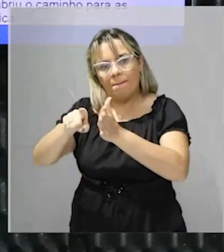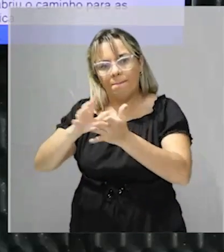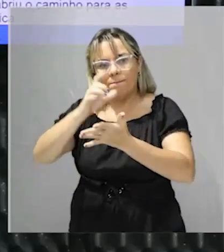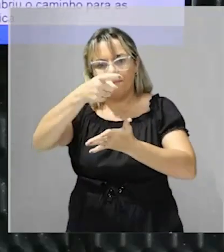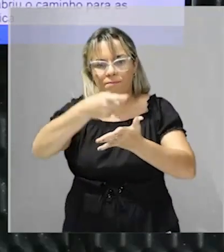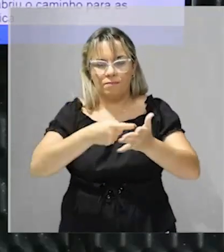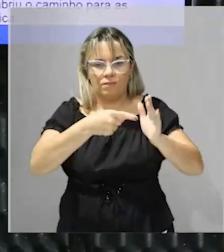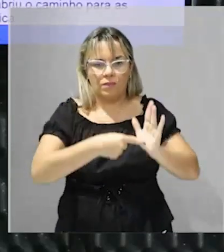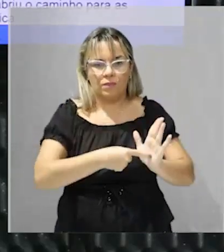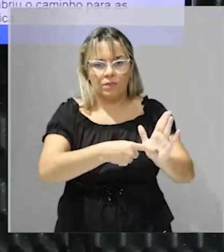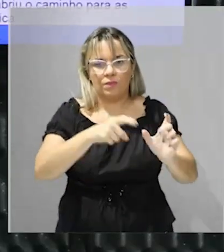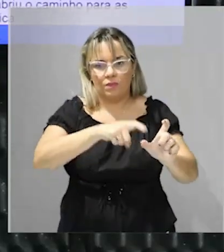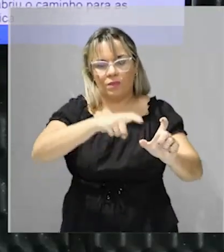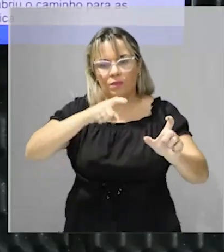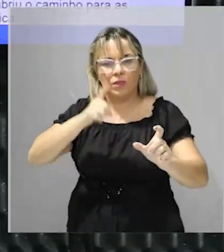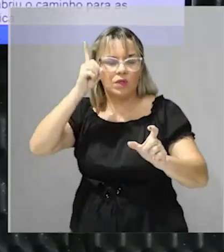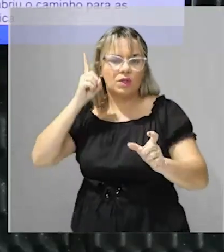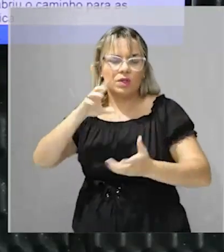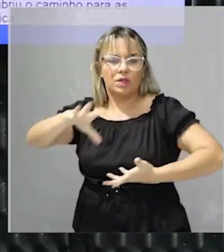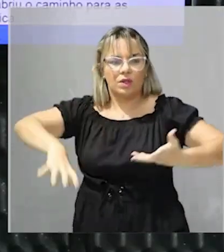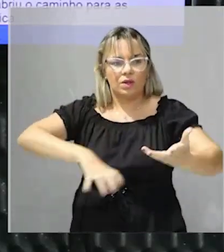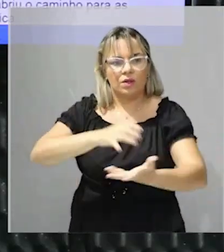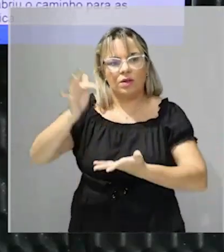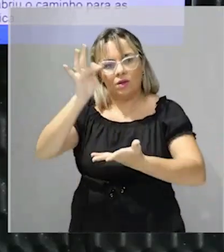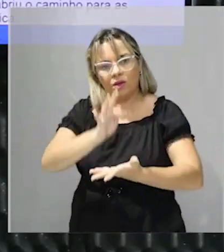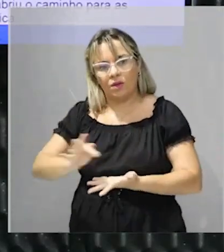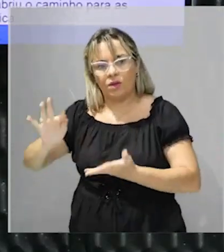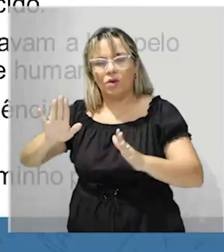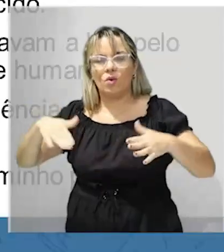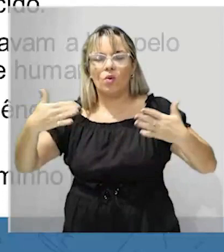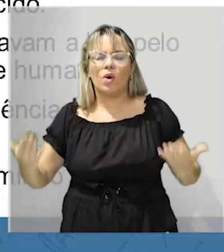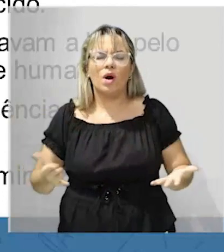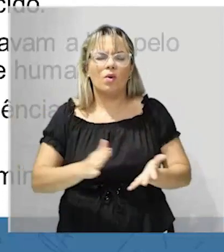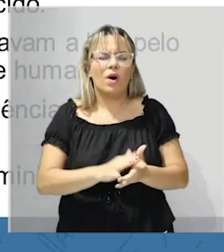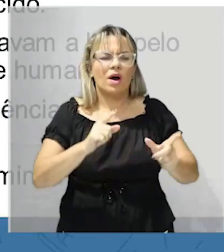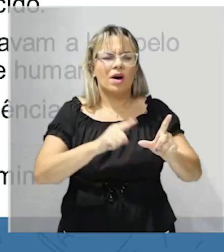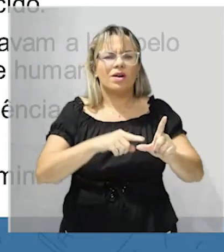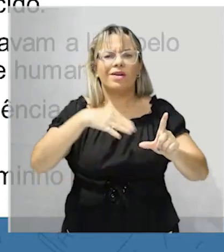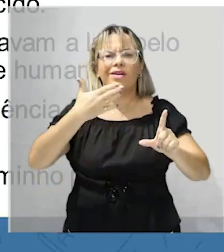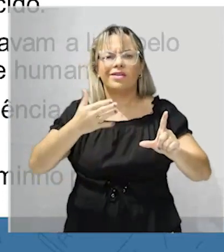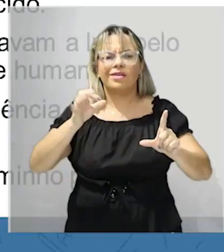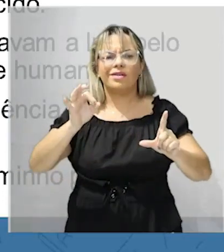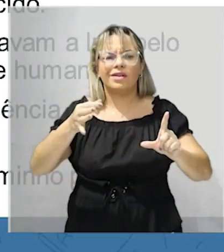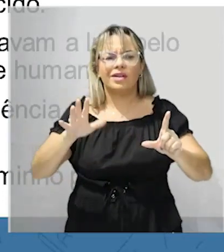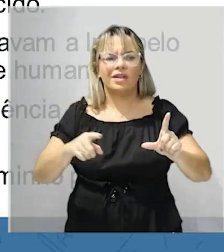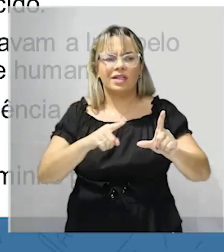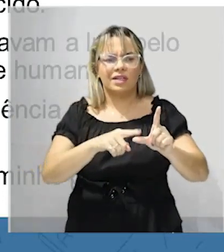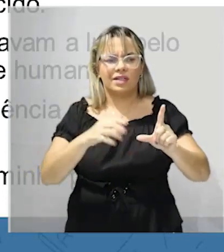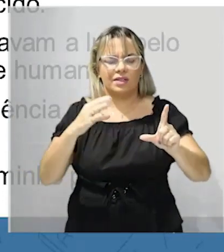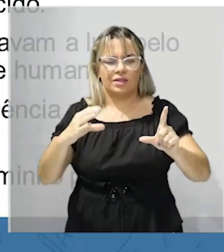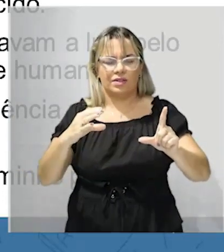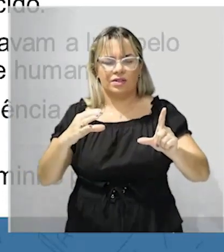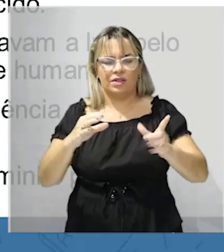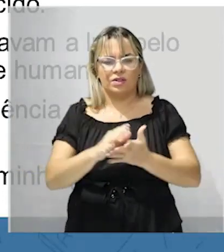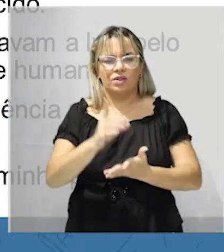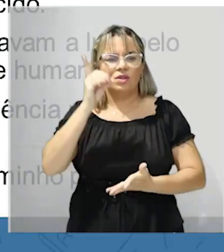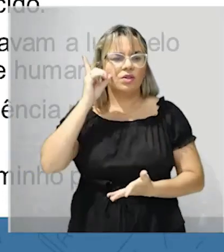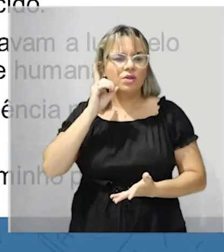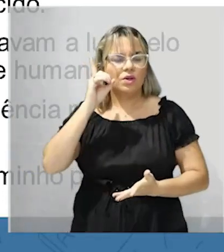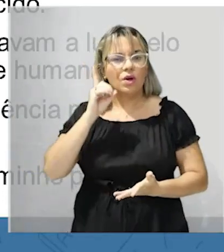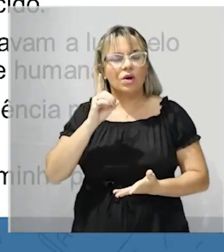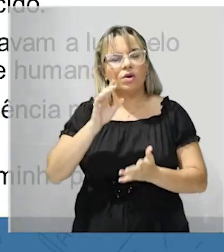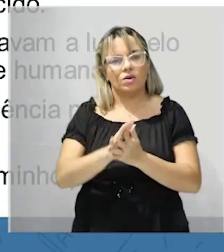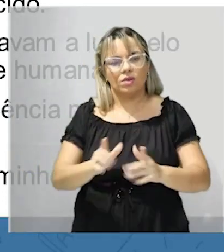Estados Unidos e da Revolução Francesa qual a opção correta? ora letra C olha só tanto nos Estados